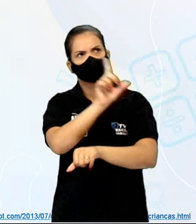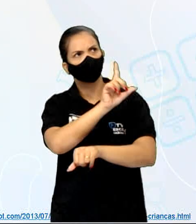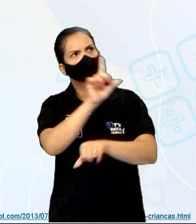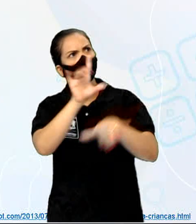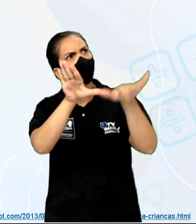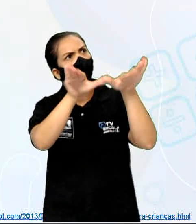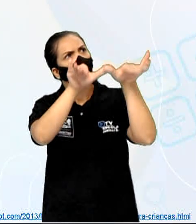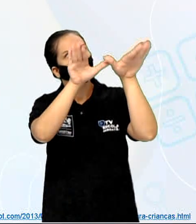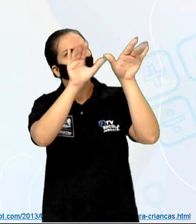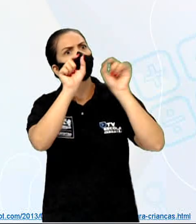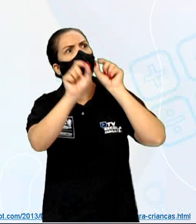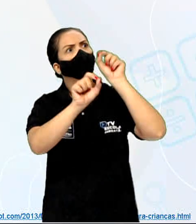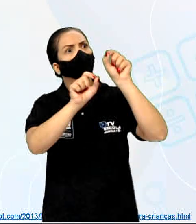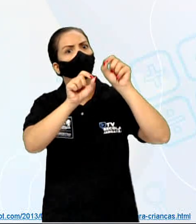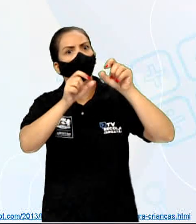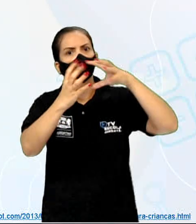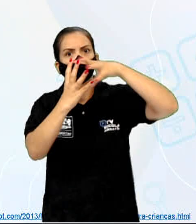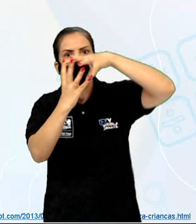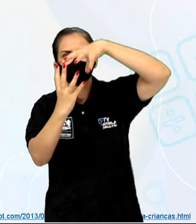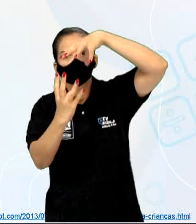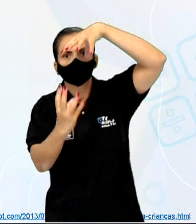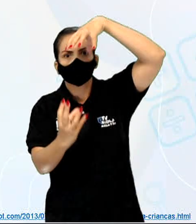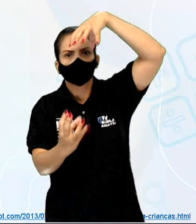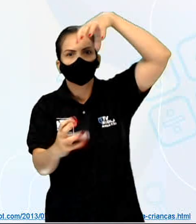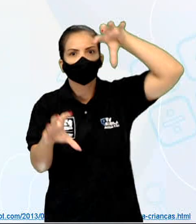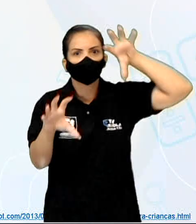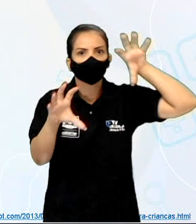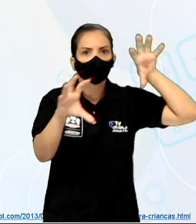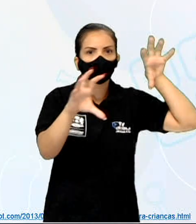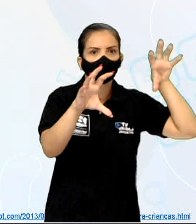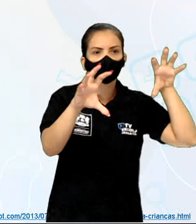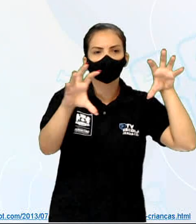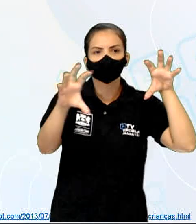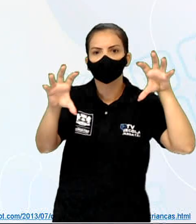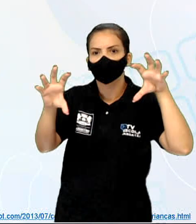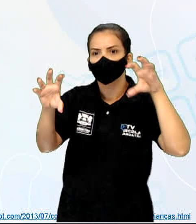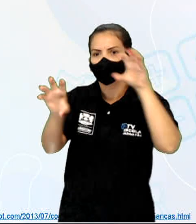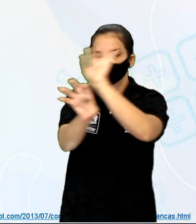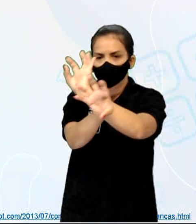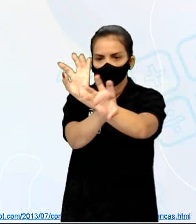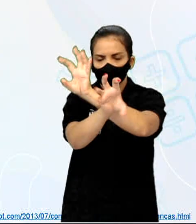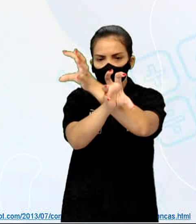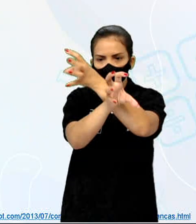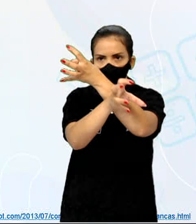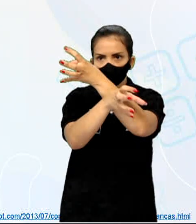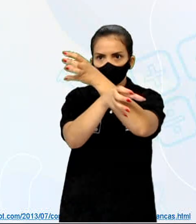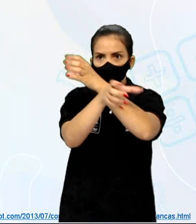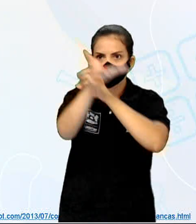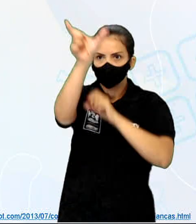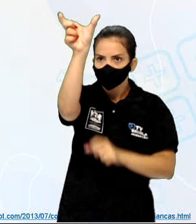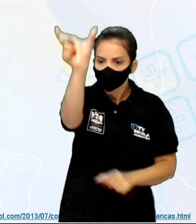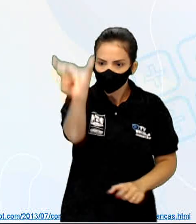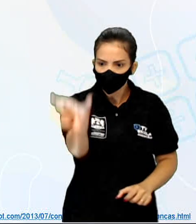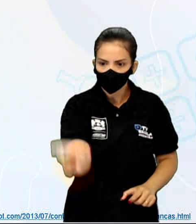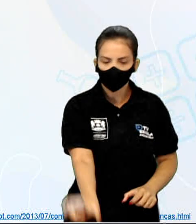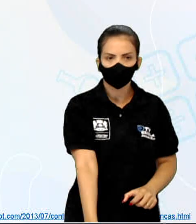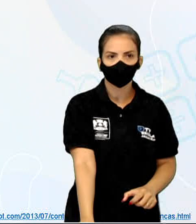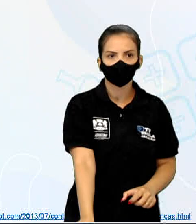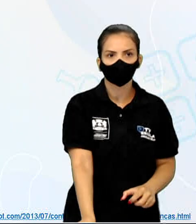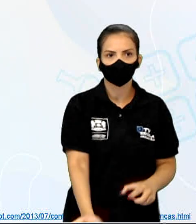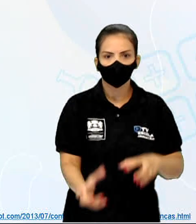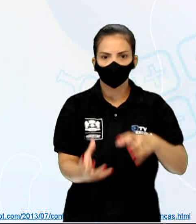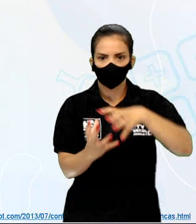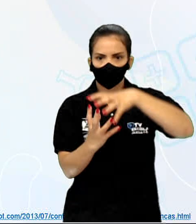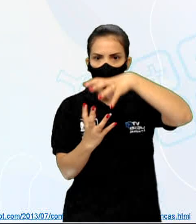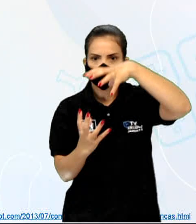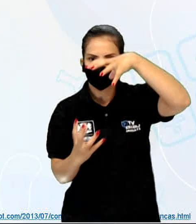gente! É um fantasma feito de puro osso, dos pés ao pescoço. O fantasma avança e